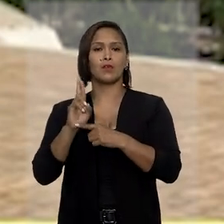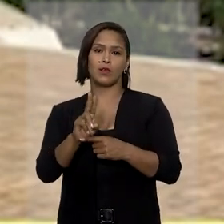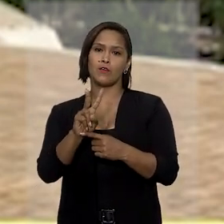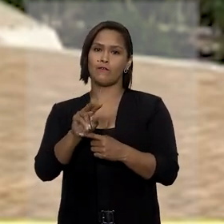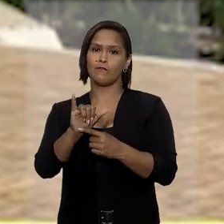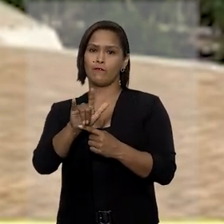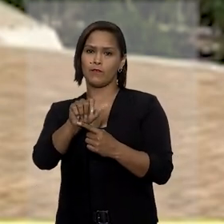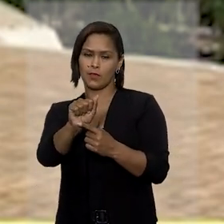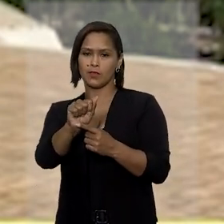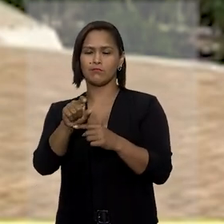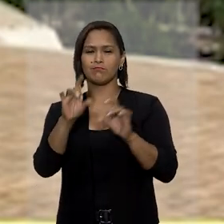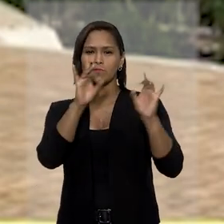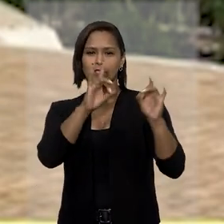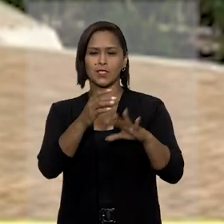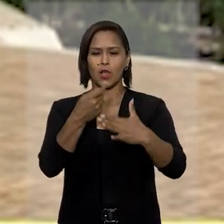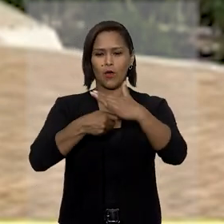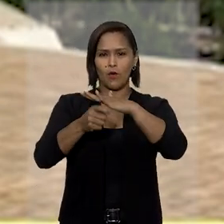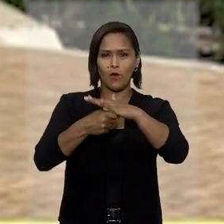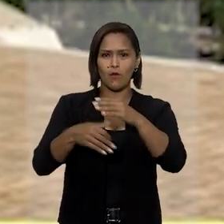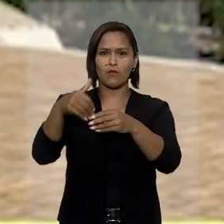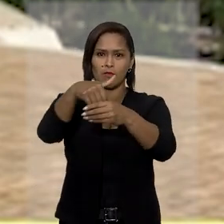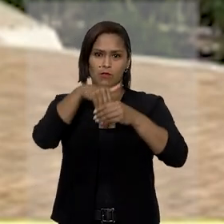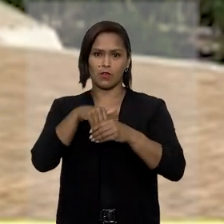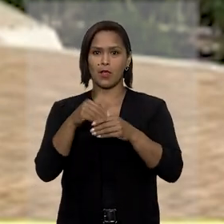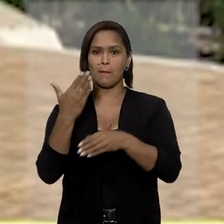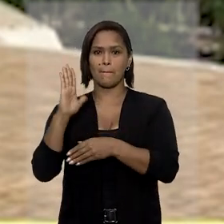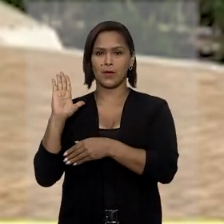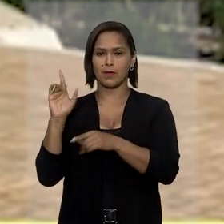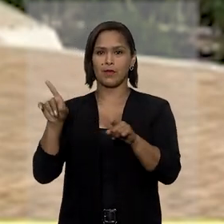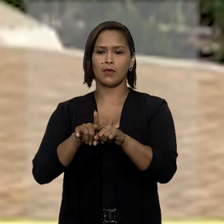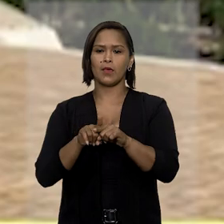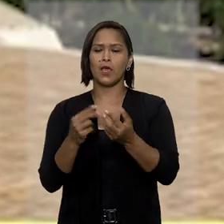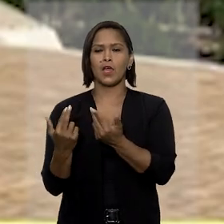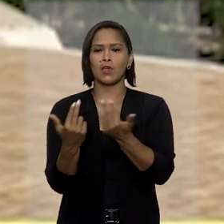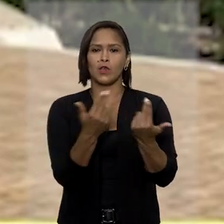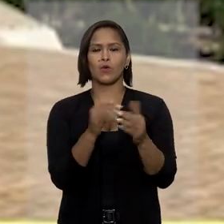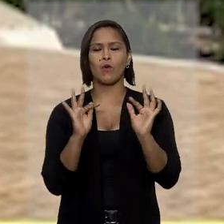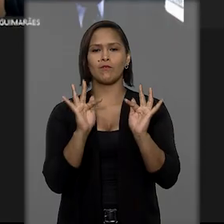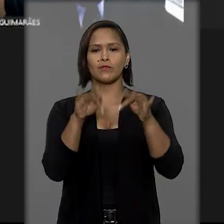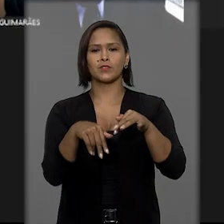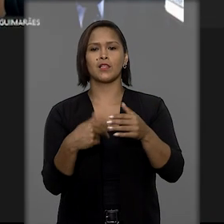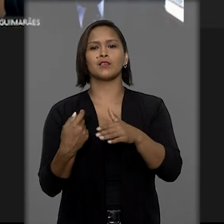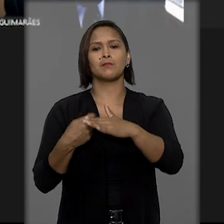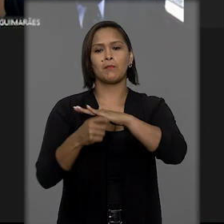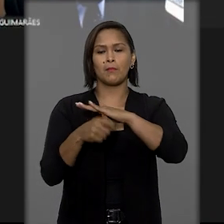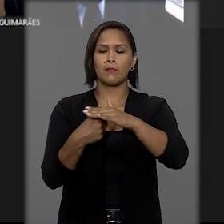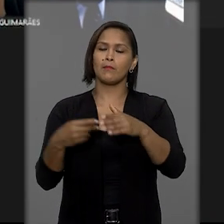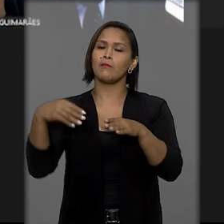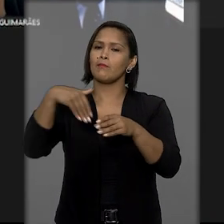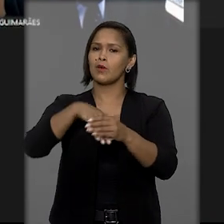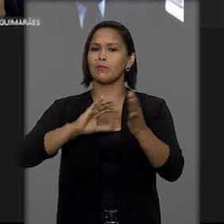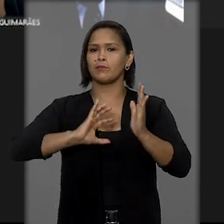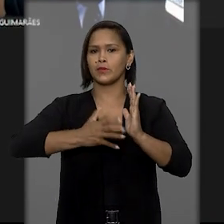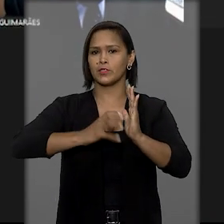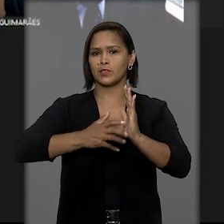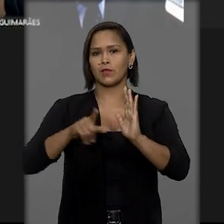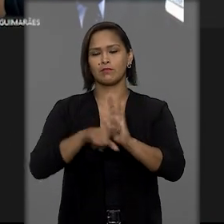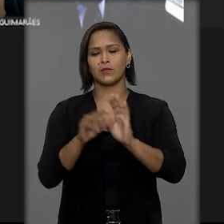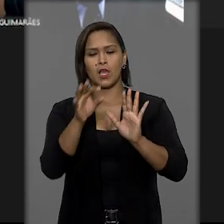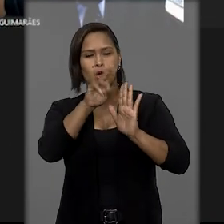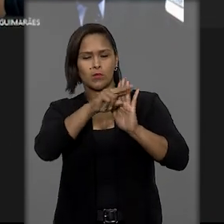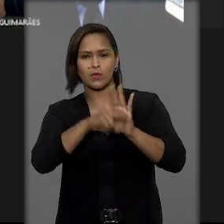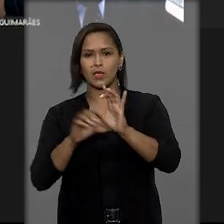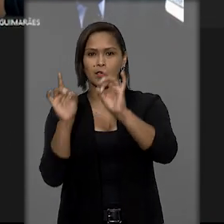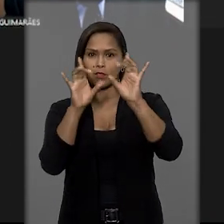Vilas Boas Cueva destacou que o Fundo Especial de Financiamento de Campanha possui a mesma finalidade do fundo partidário, sendo constituído